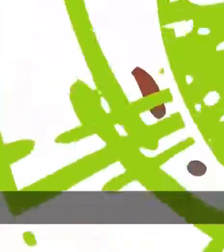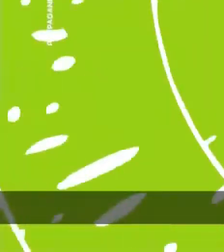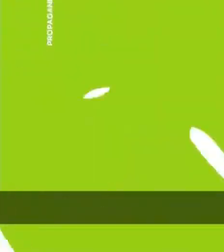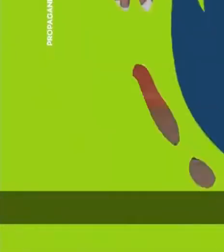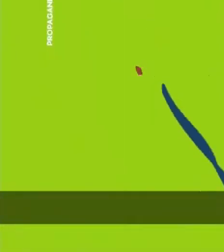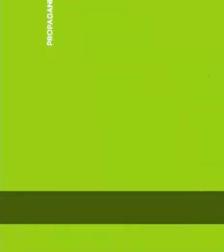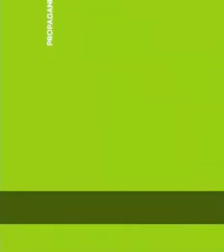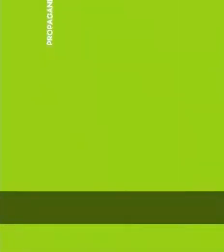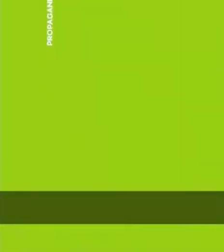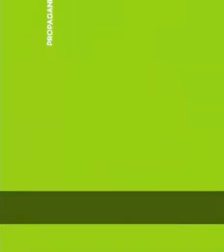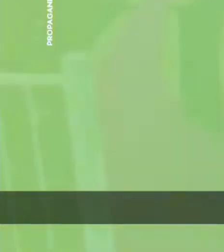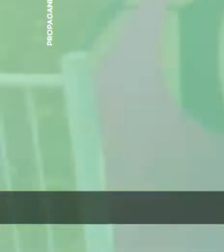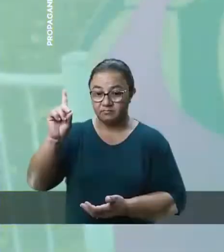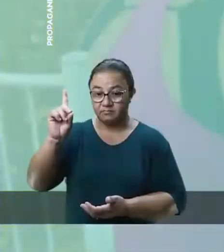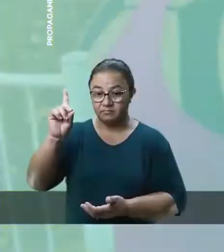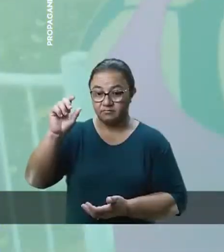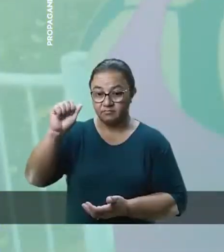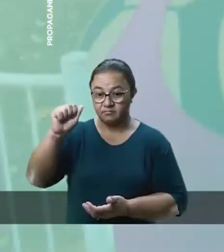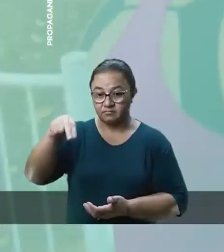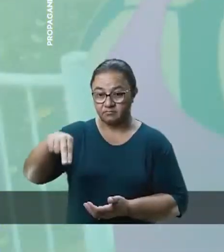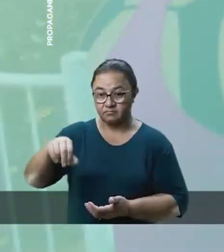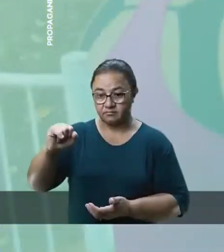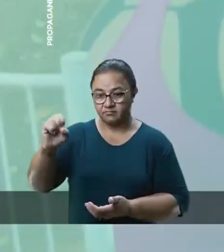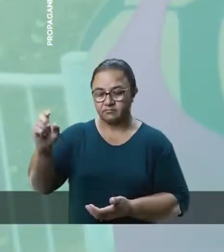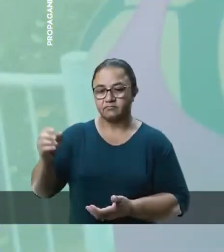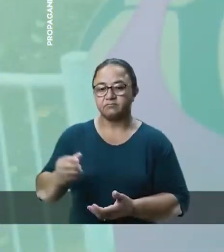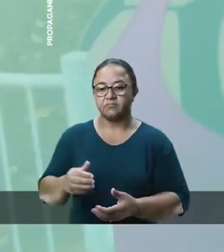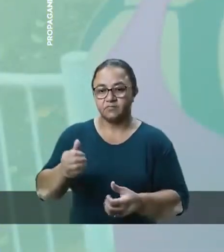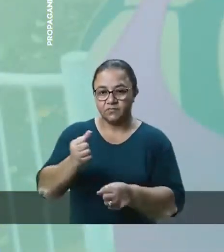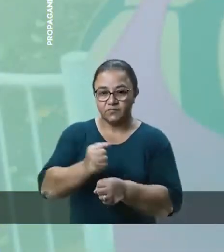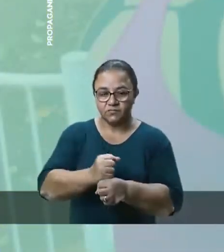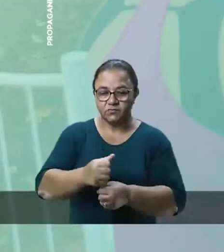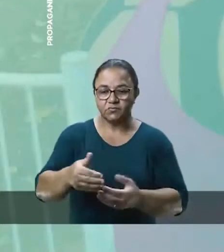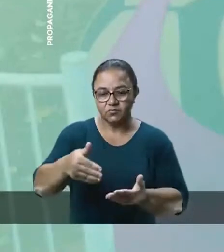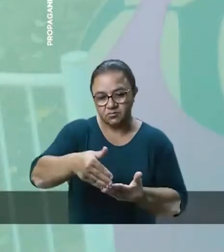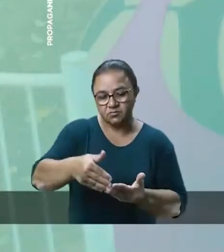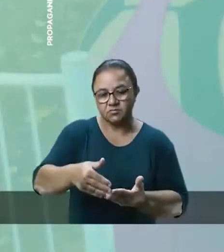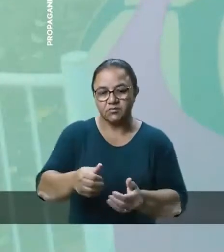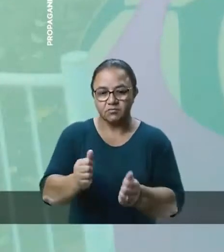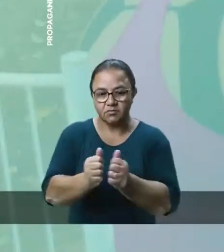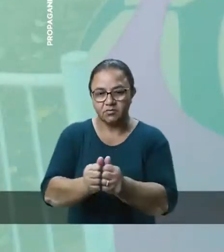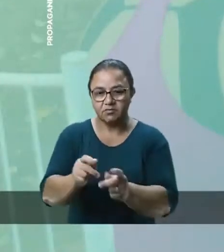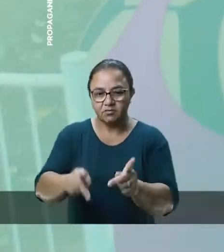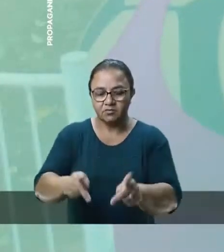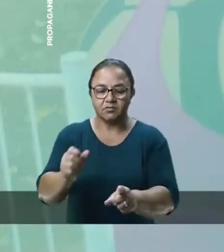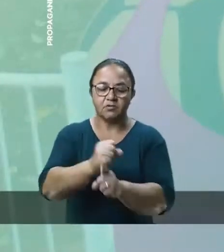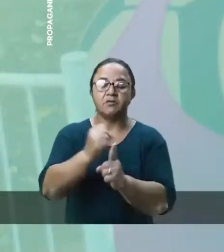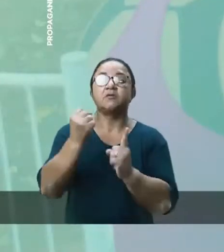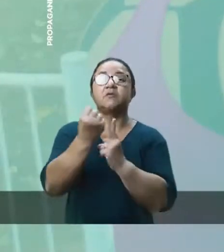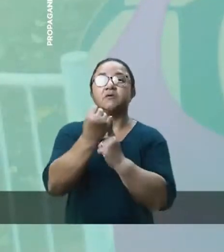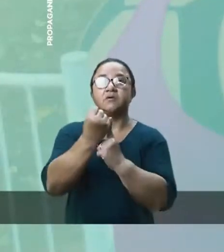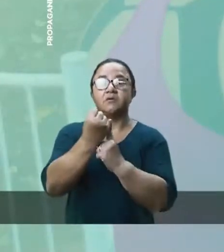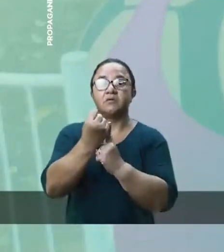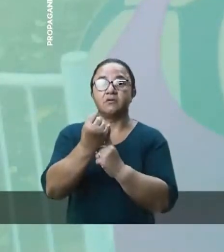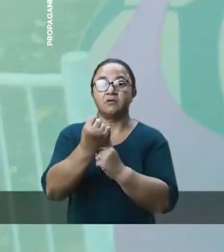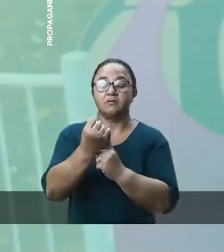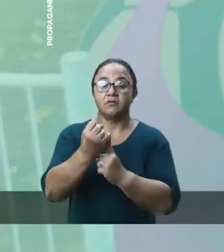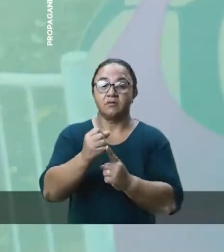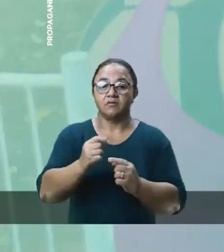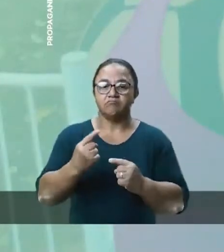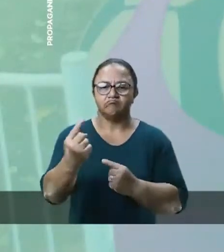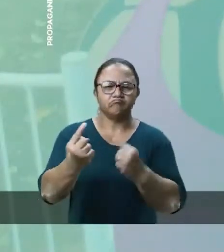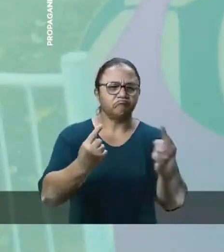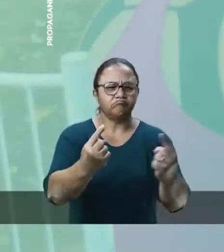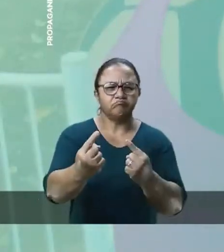vinte e Eu sou Daniel Borges. Nos últimos anos, pude estar bem próximo da nossa comunidade, através do nosso